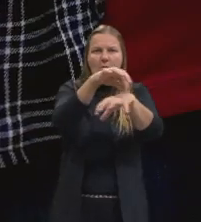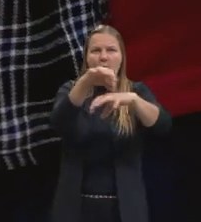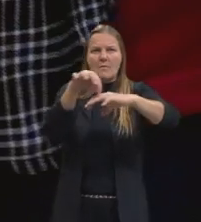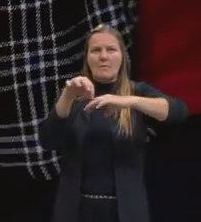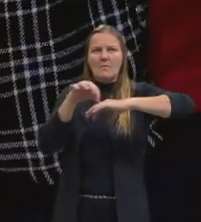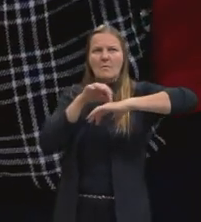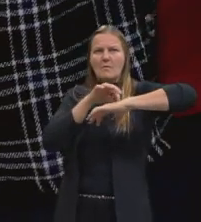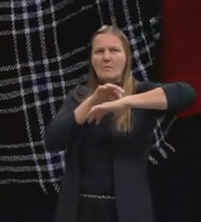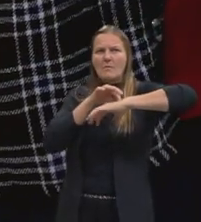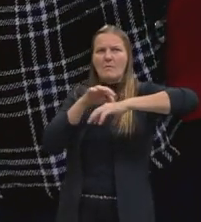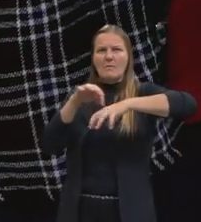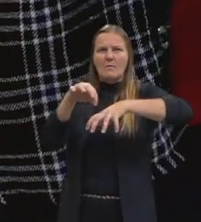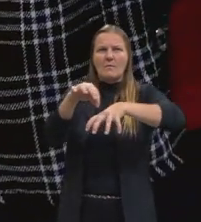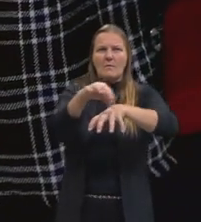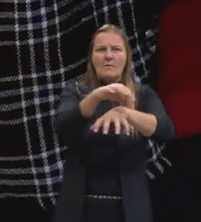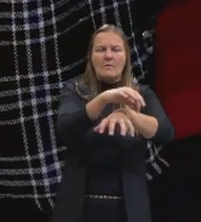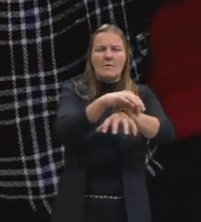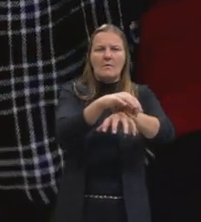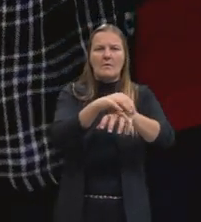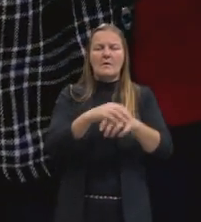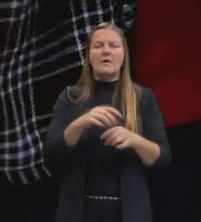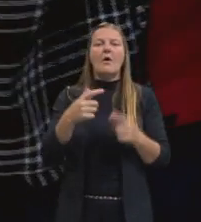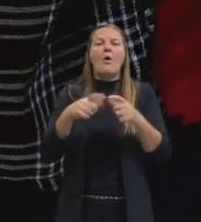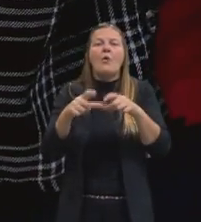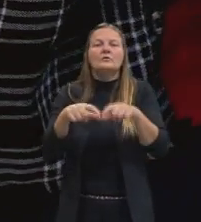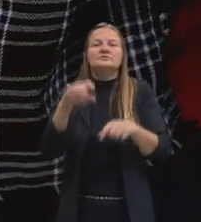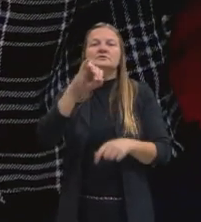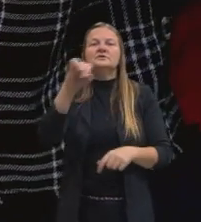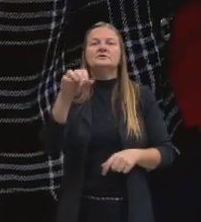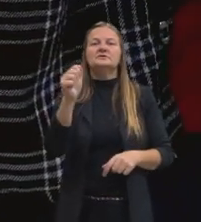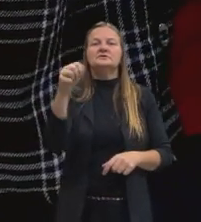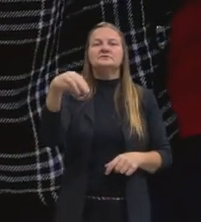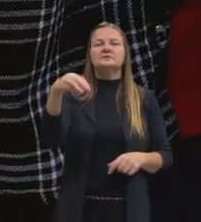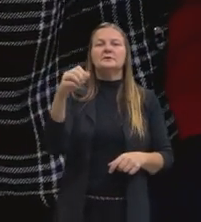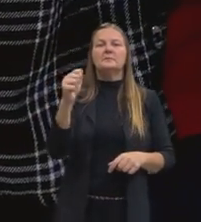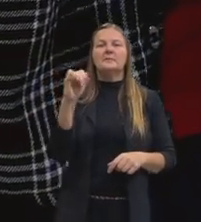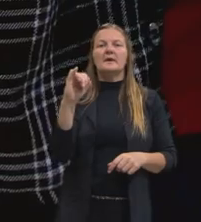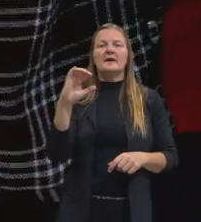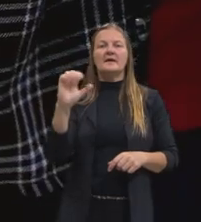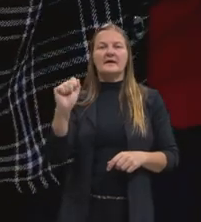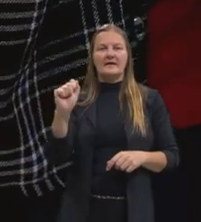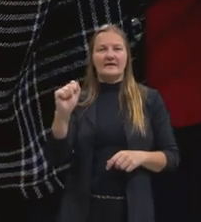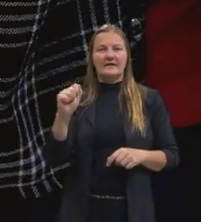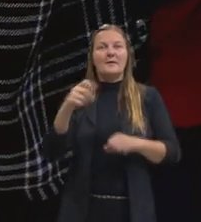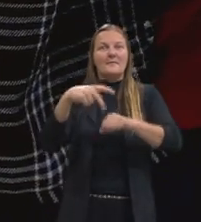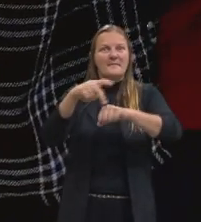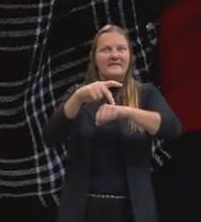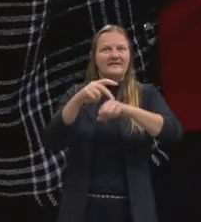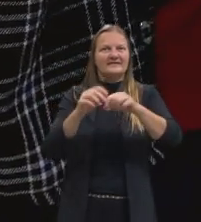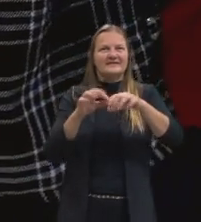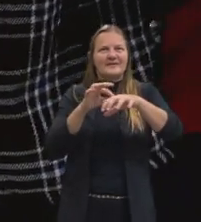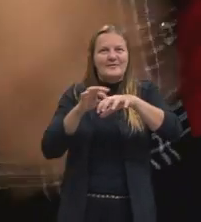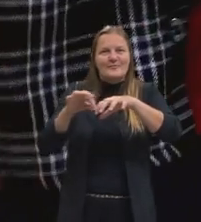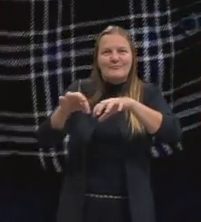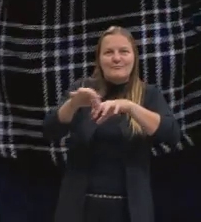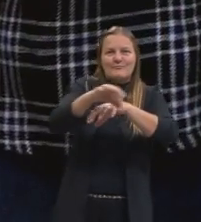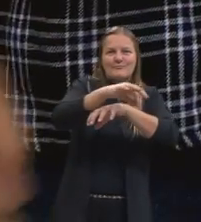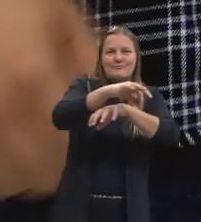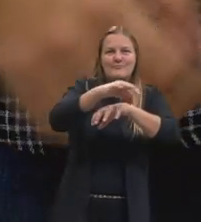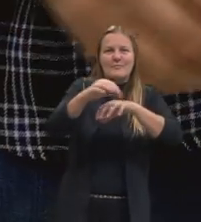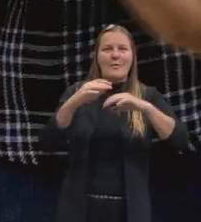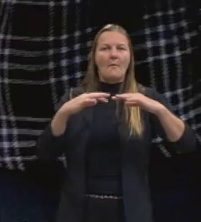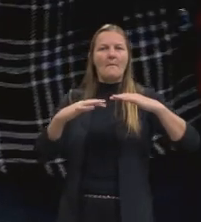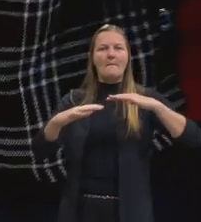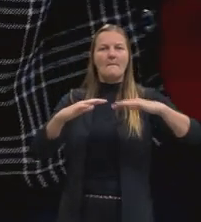Onde é que eu vou cair? Olha aqui na Jamaica, gurizada. Então, eu fiz esse movimento aqui, ó, certo? O nome desse movimento,